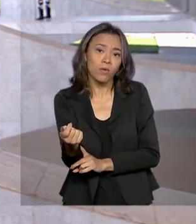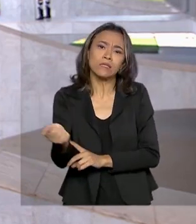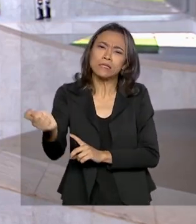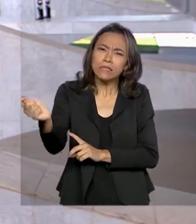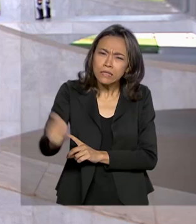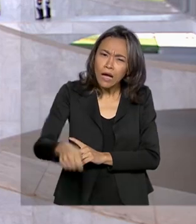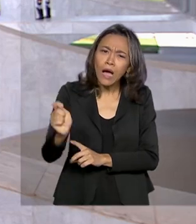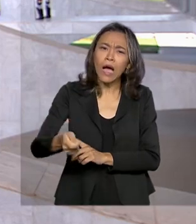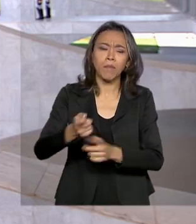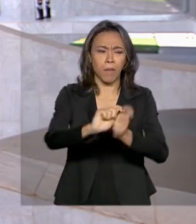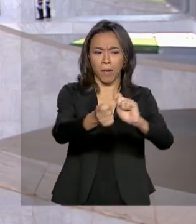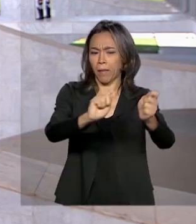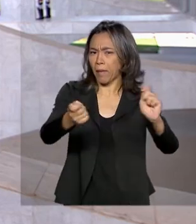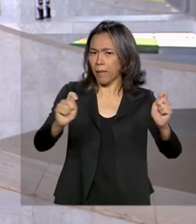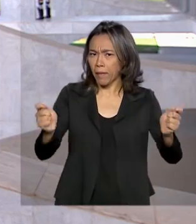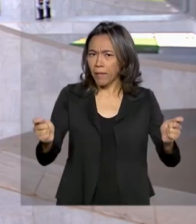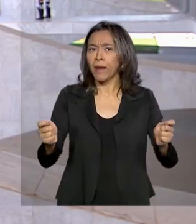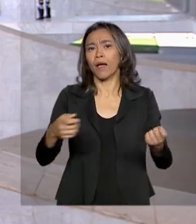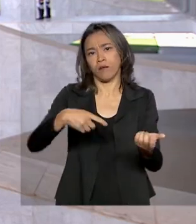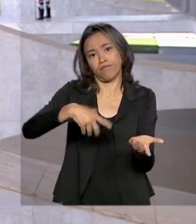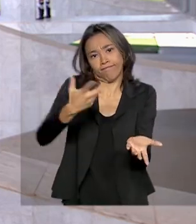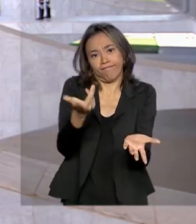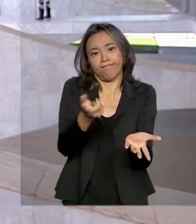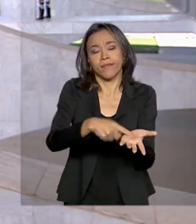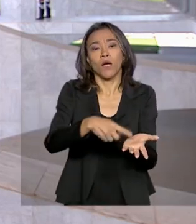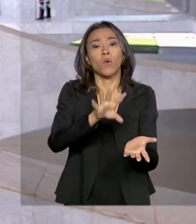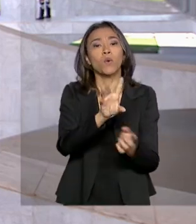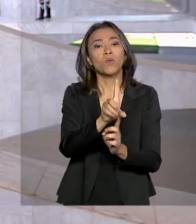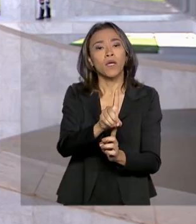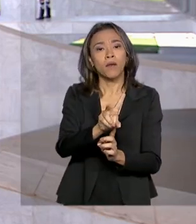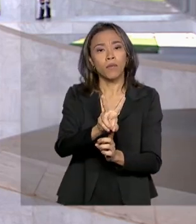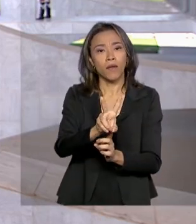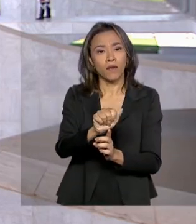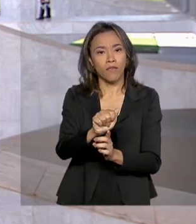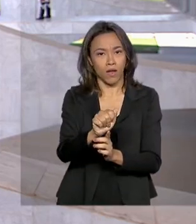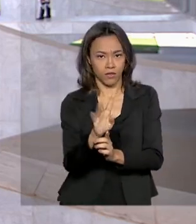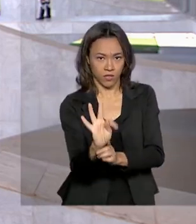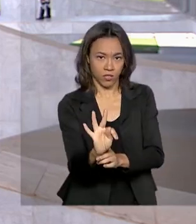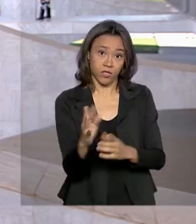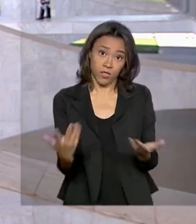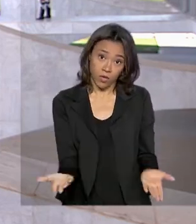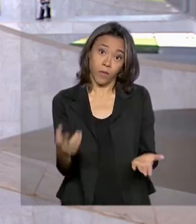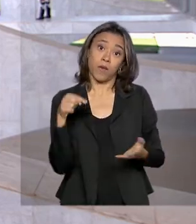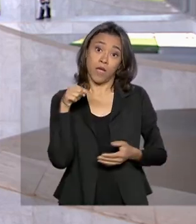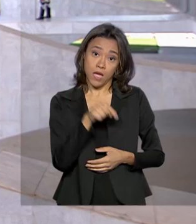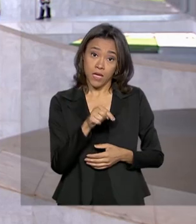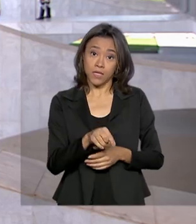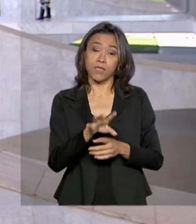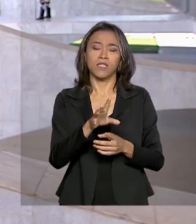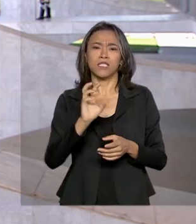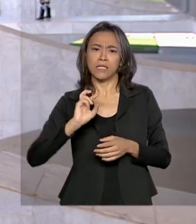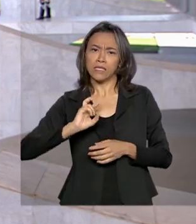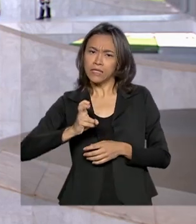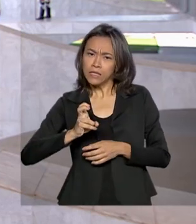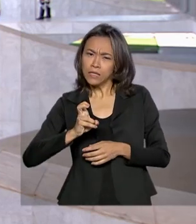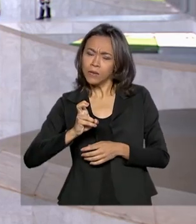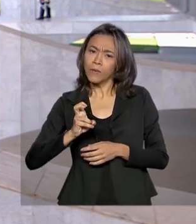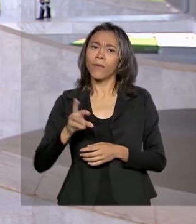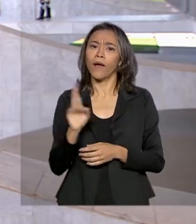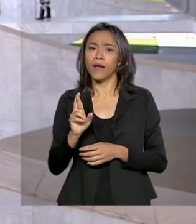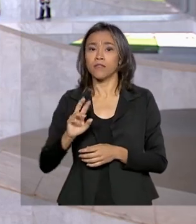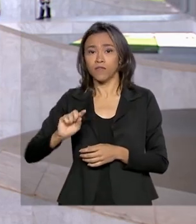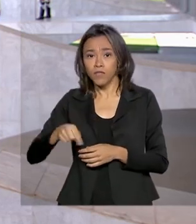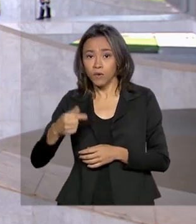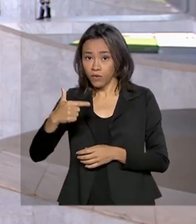cumprir com as obrigações do DPVAT. Com a nova decisão, o DPVAT passa a ser então de 5 reais e 21